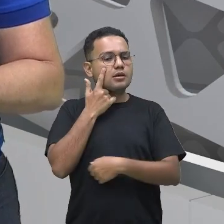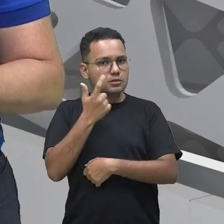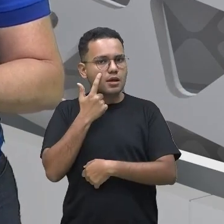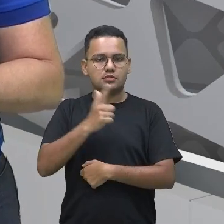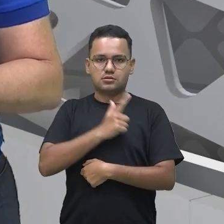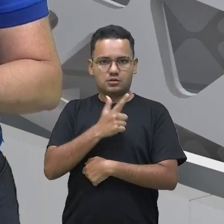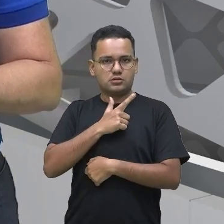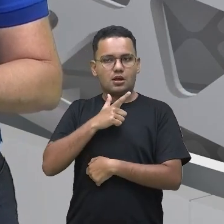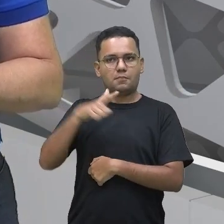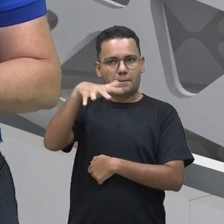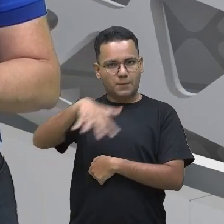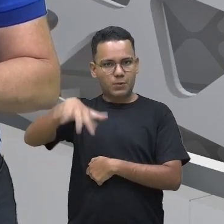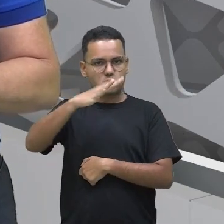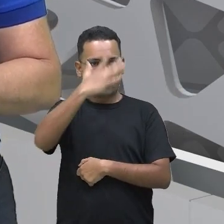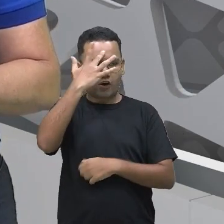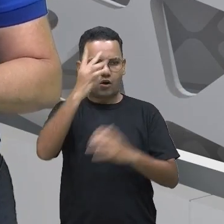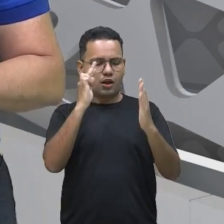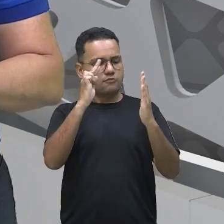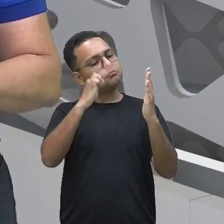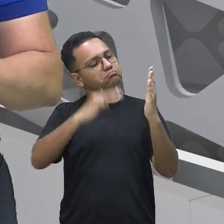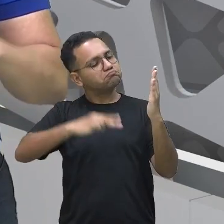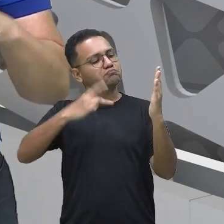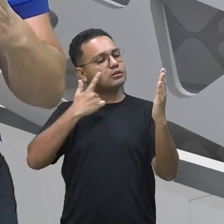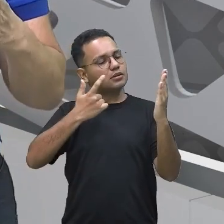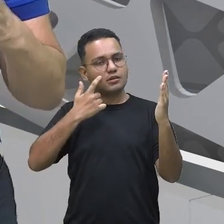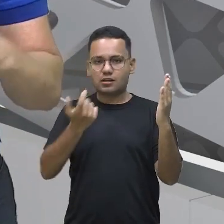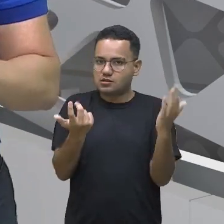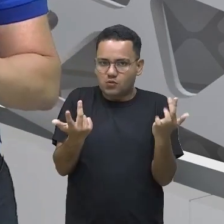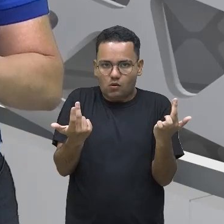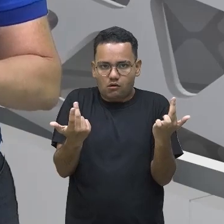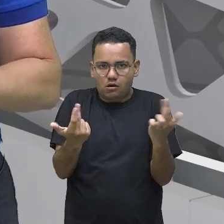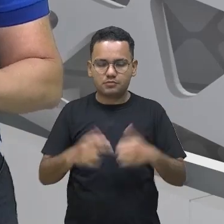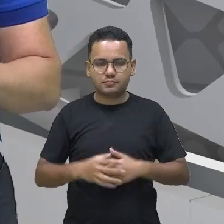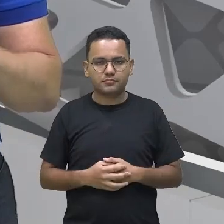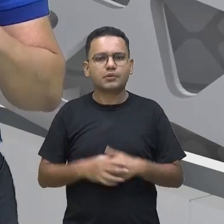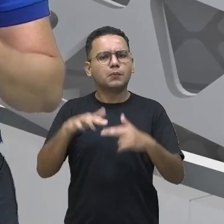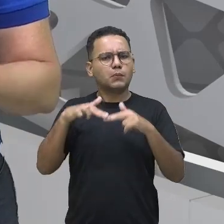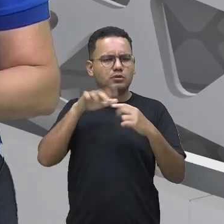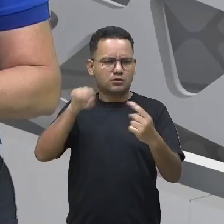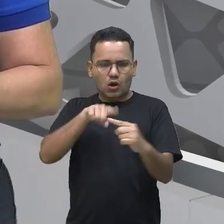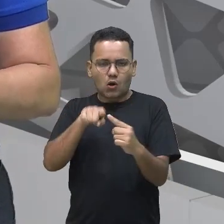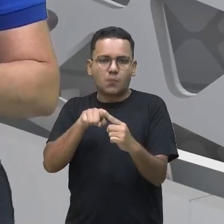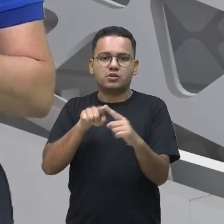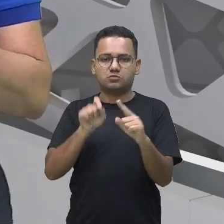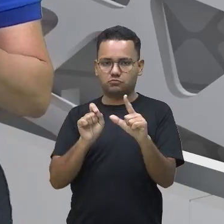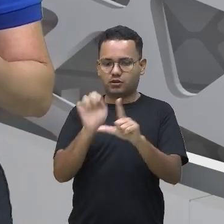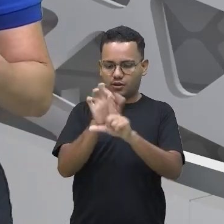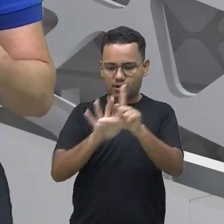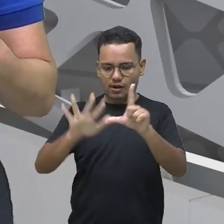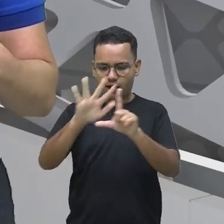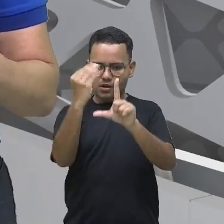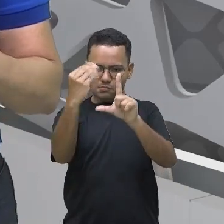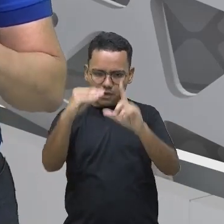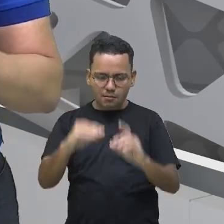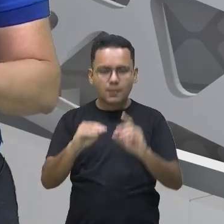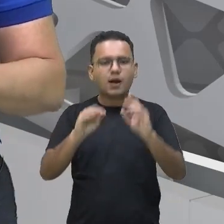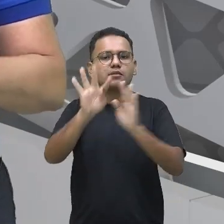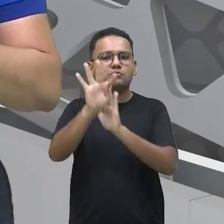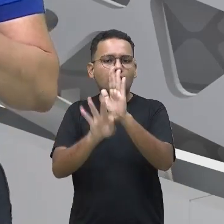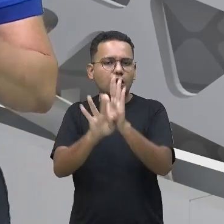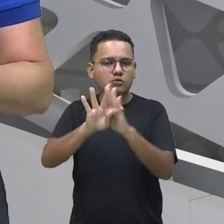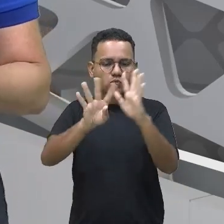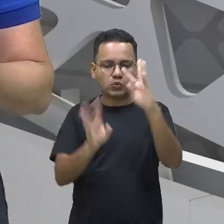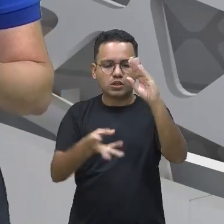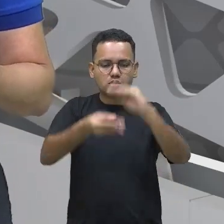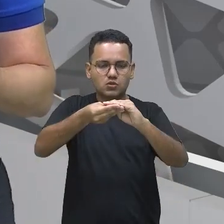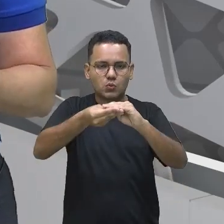função do infográfico, é trazer esse texto de forma bem mais resumida, bem